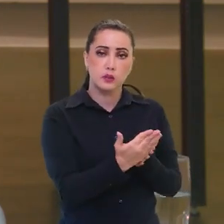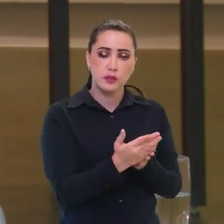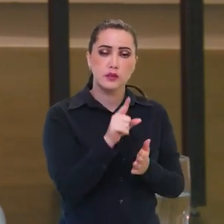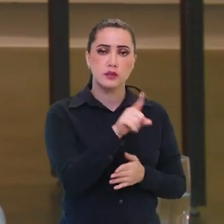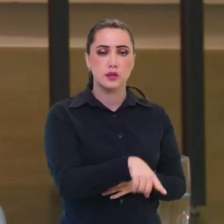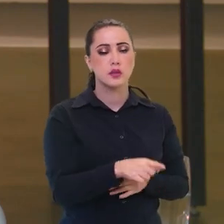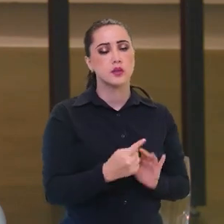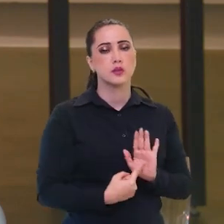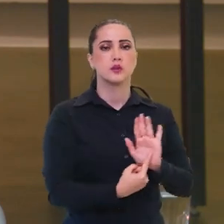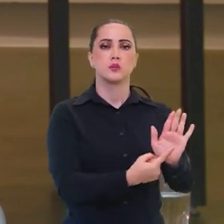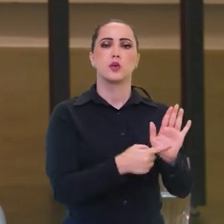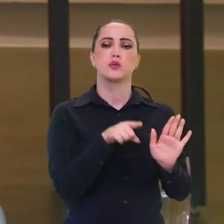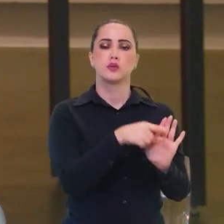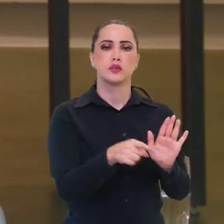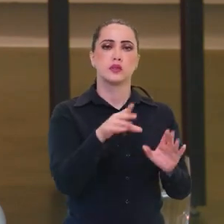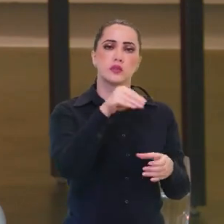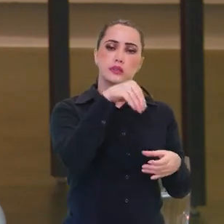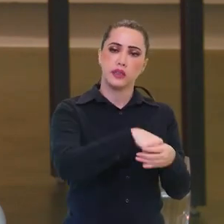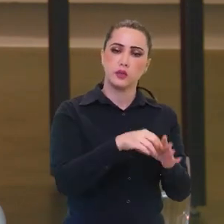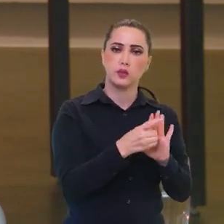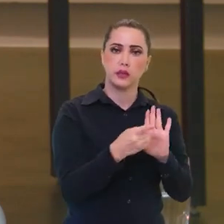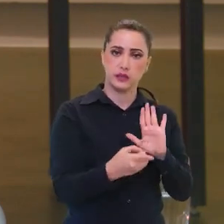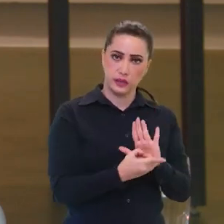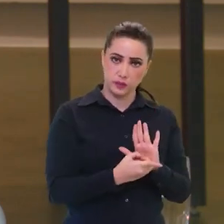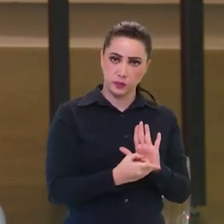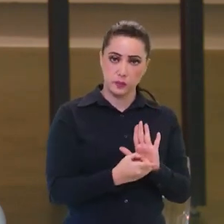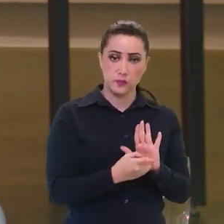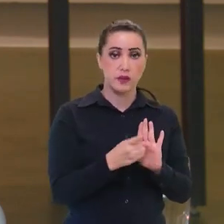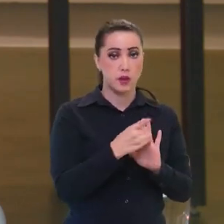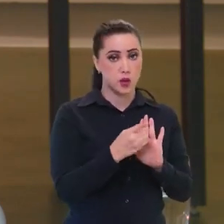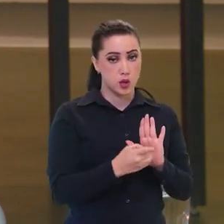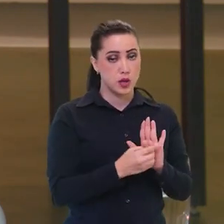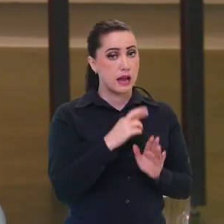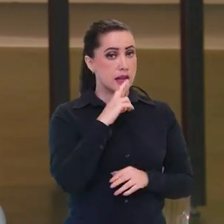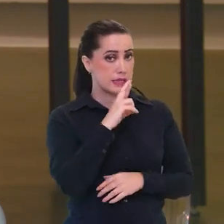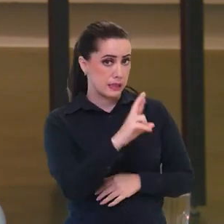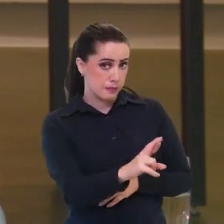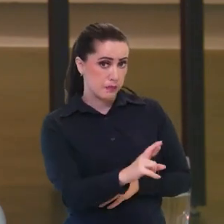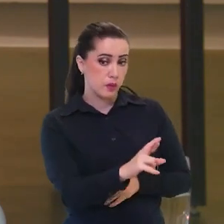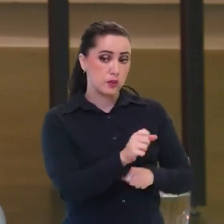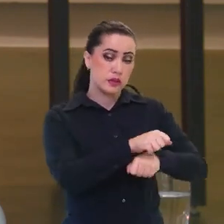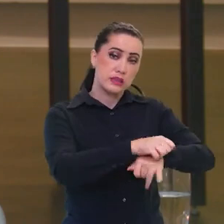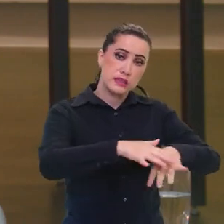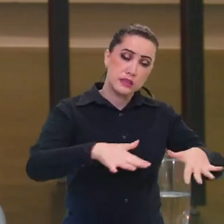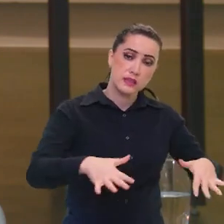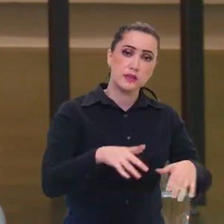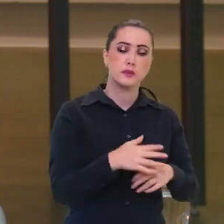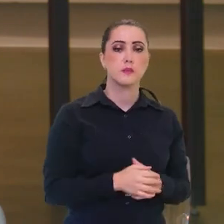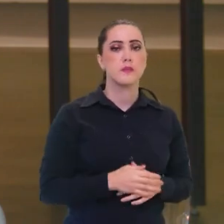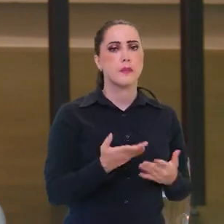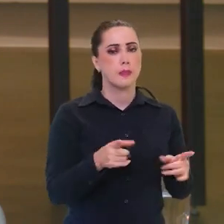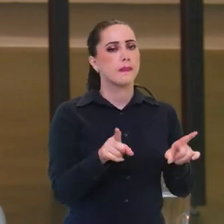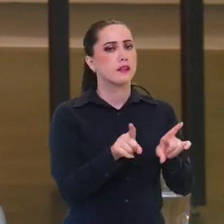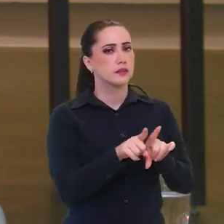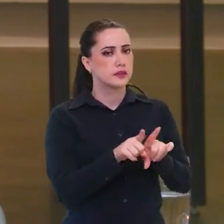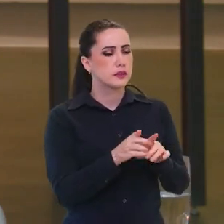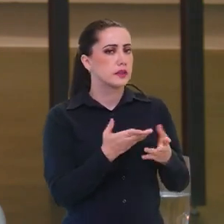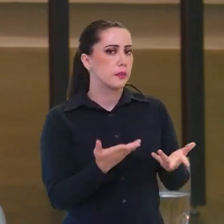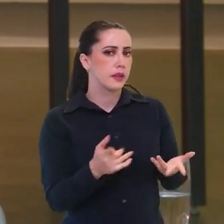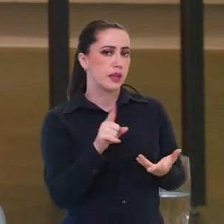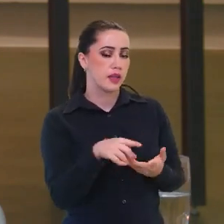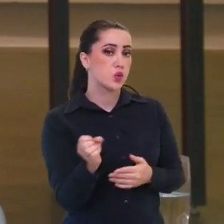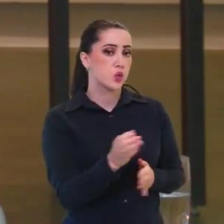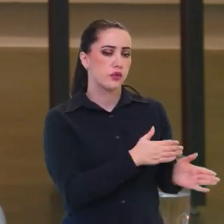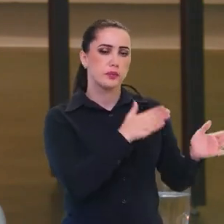que estamos lançando, eles trazem isso dentro do decreto, o atendimento a essa descentralização. E